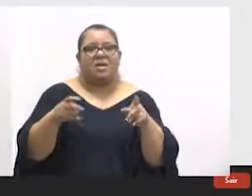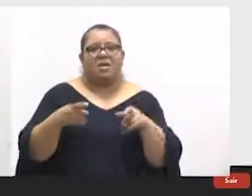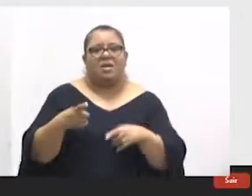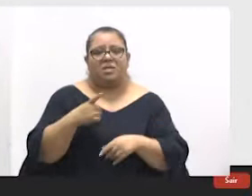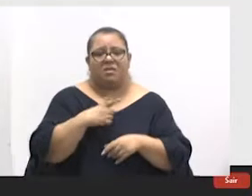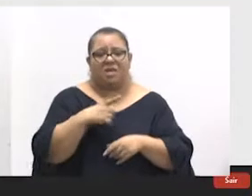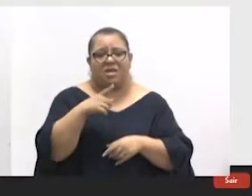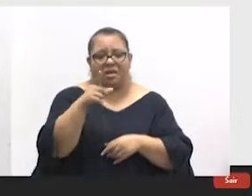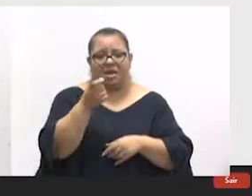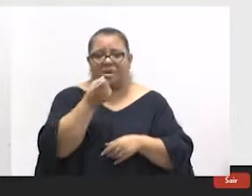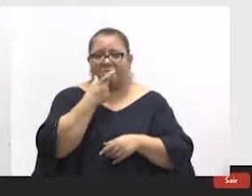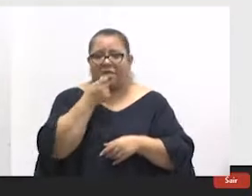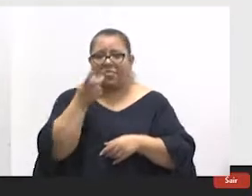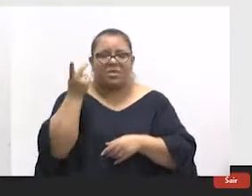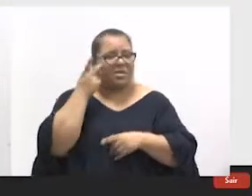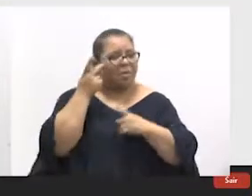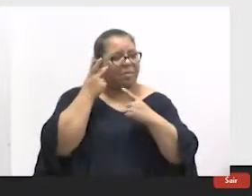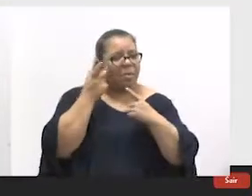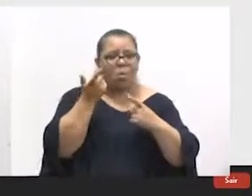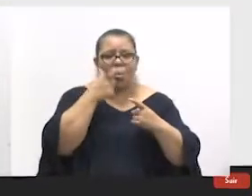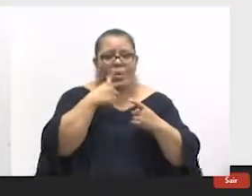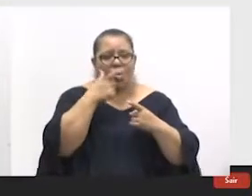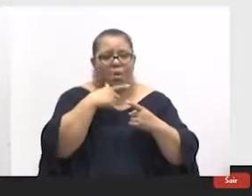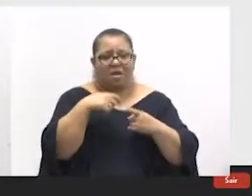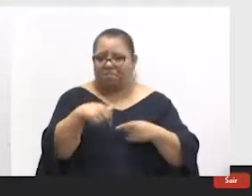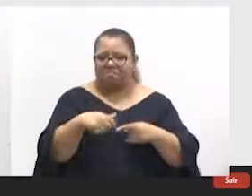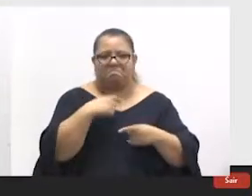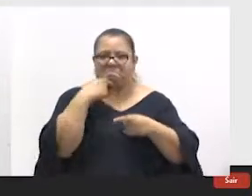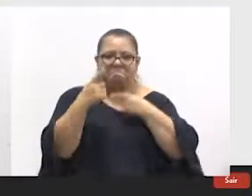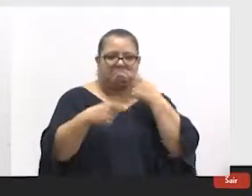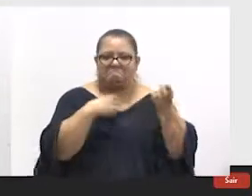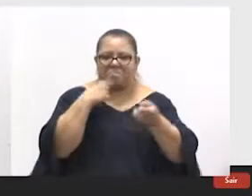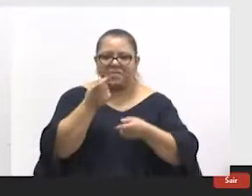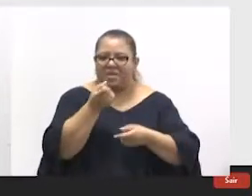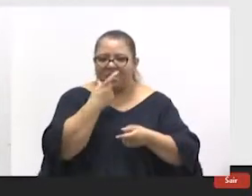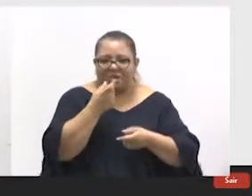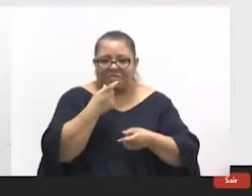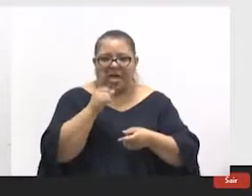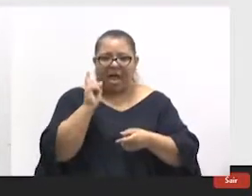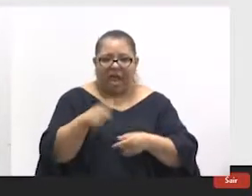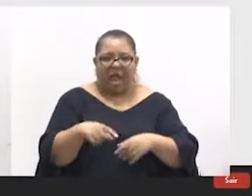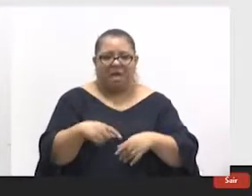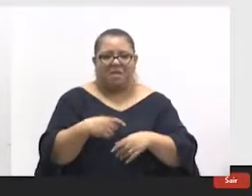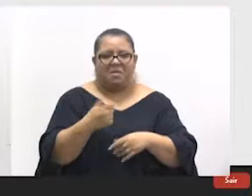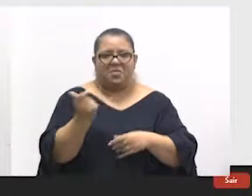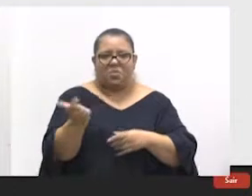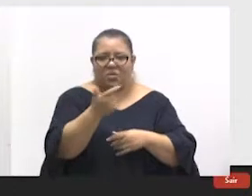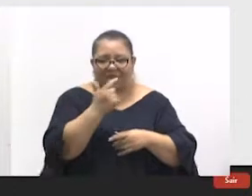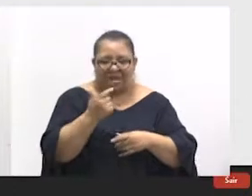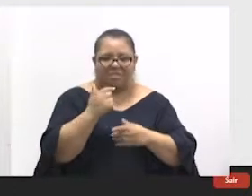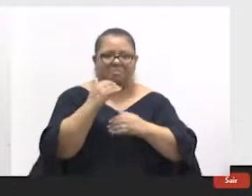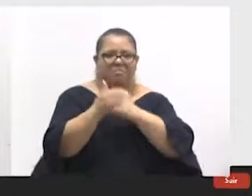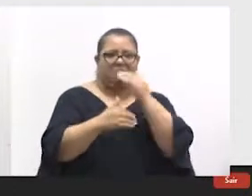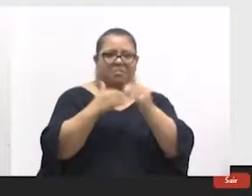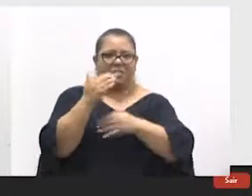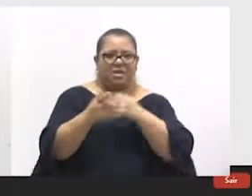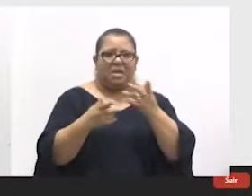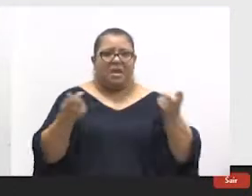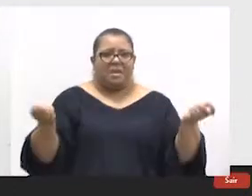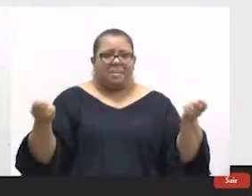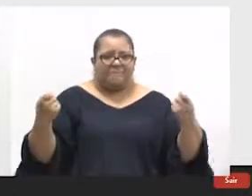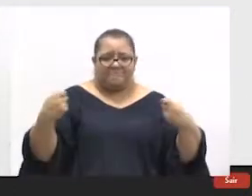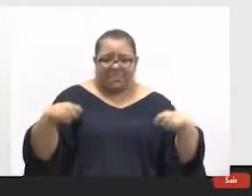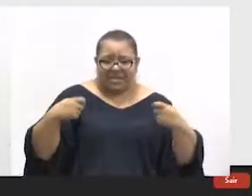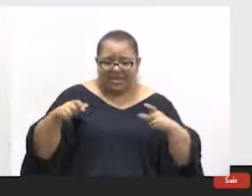a biraterona lá em São Paulo, que você consegue ir para todo mundo e aqui a gente não tem. Já era para estar também na